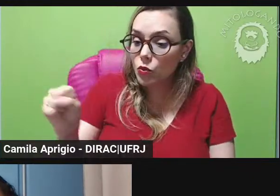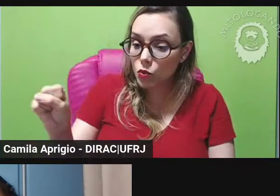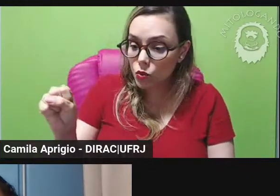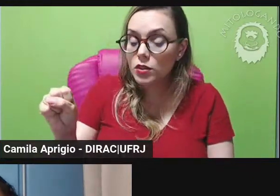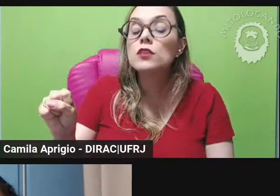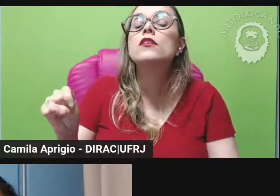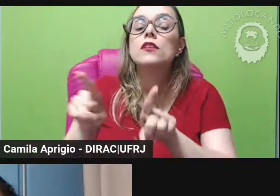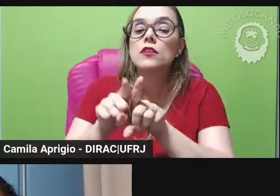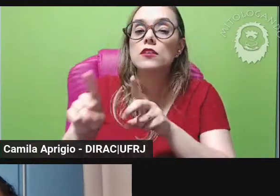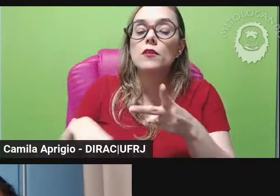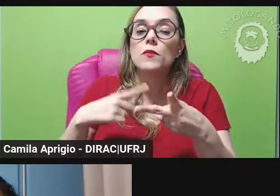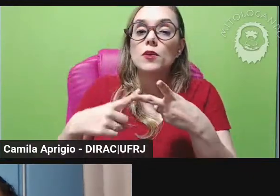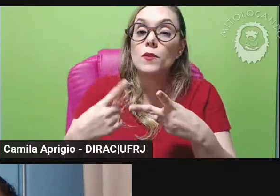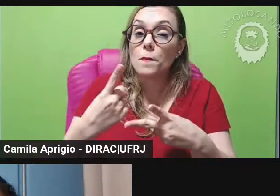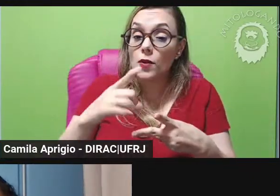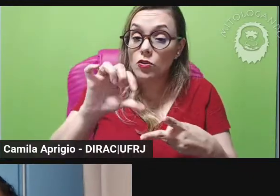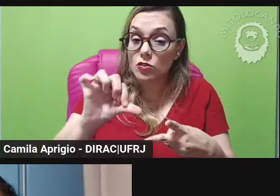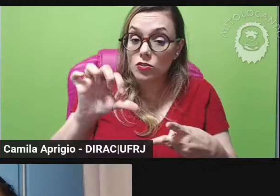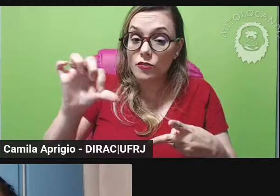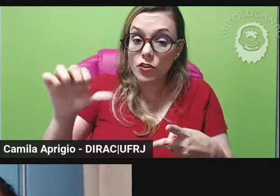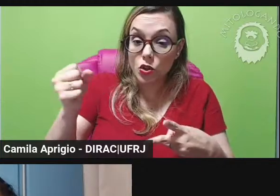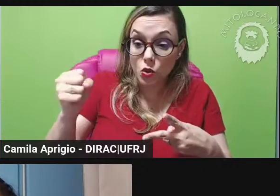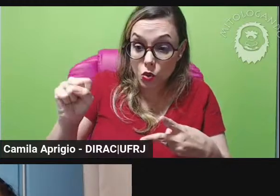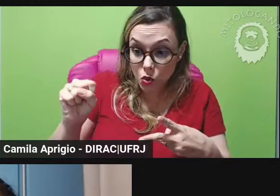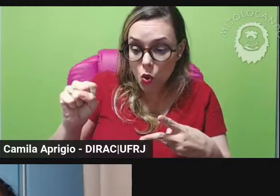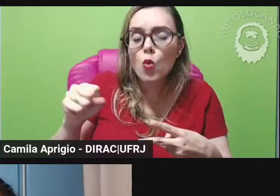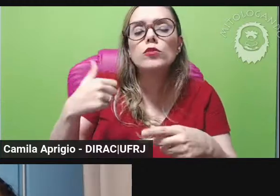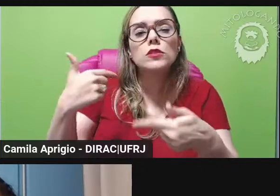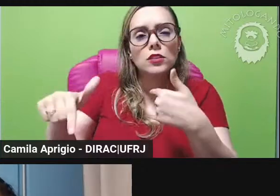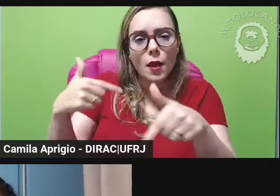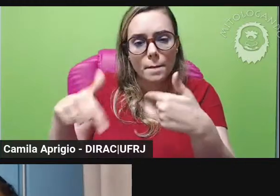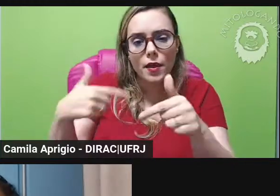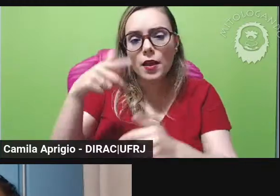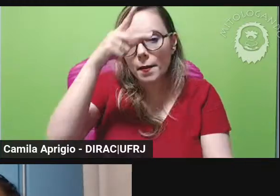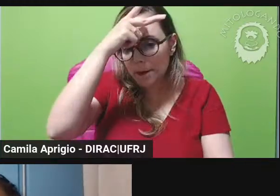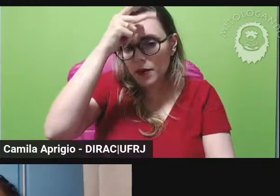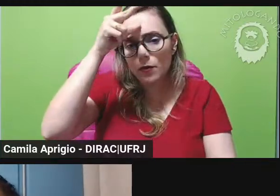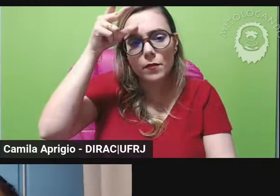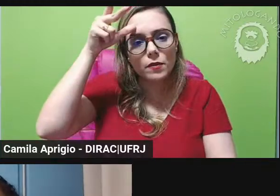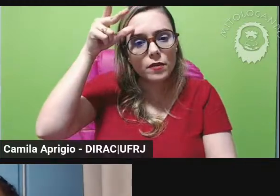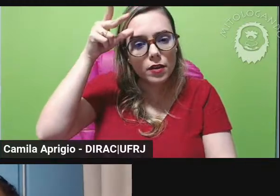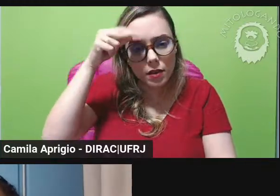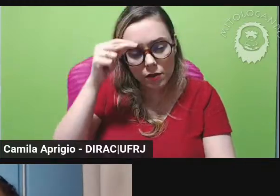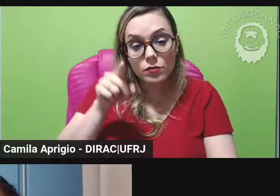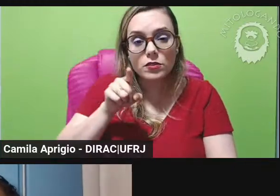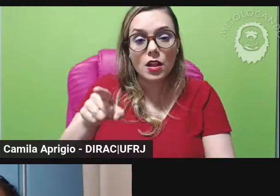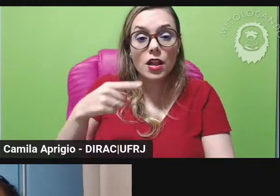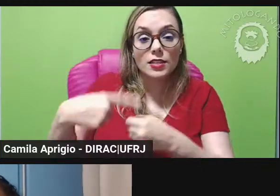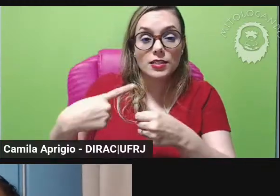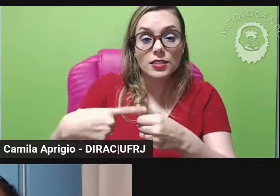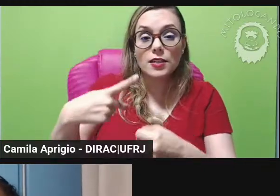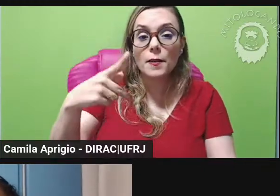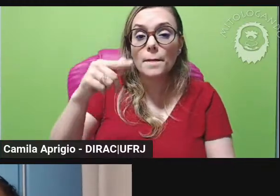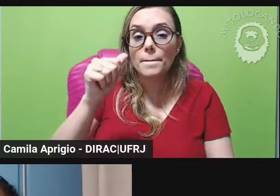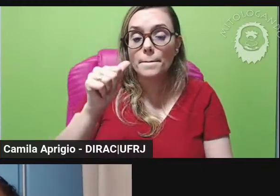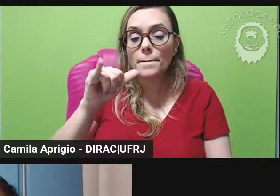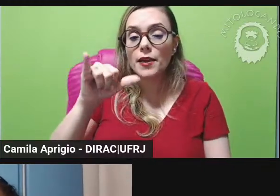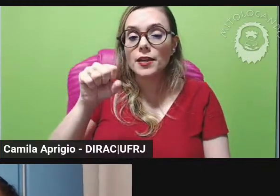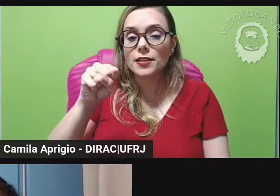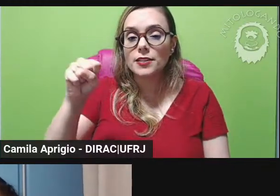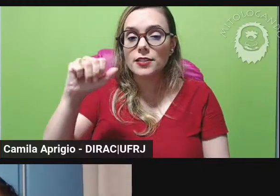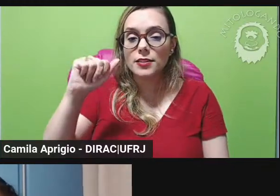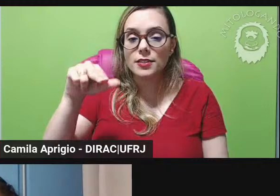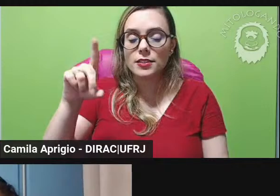Lloyd foi servidora pública da prefeitura municipal de Paysandu e atuando como